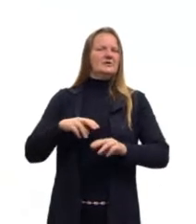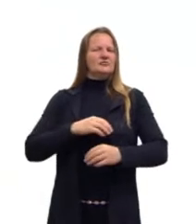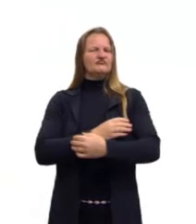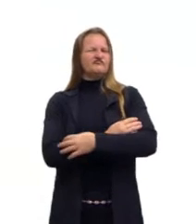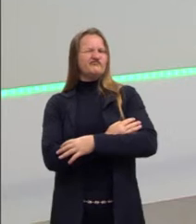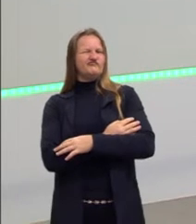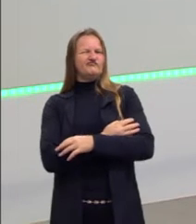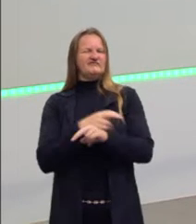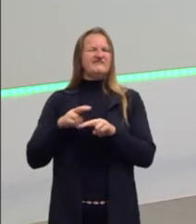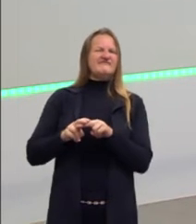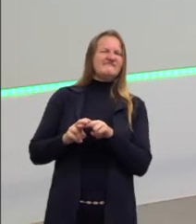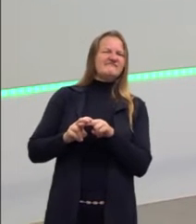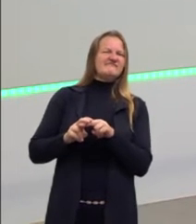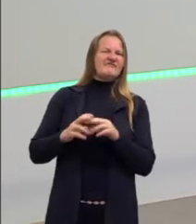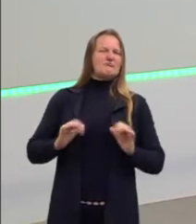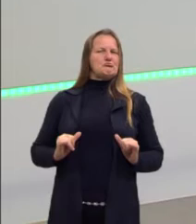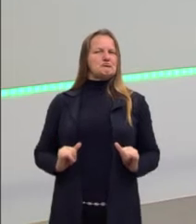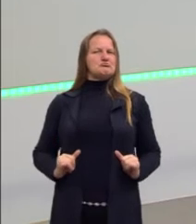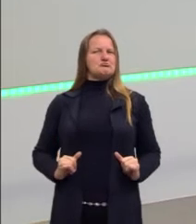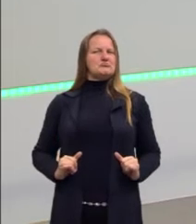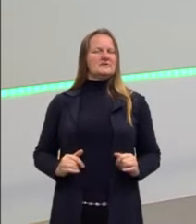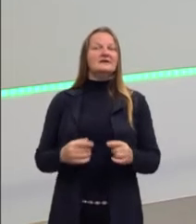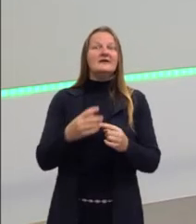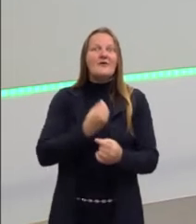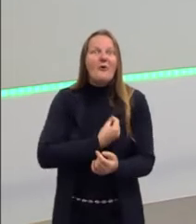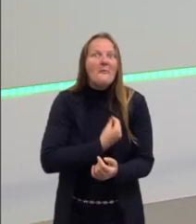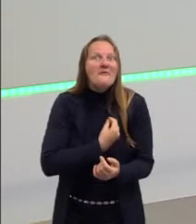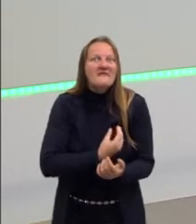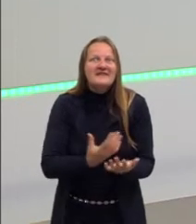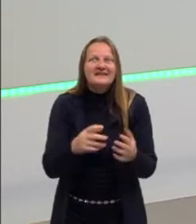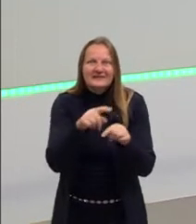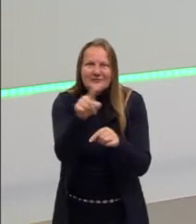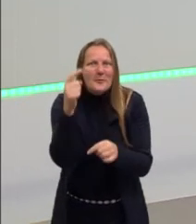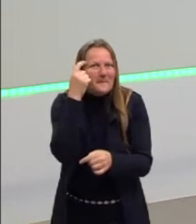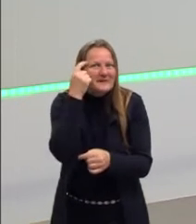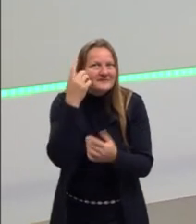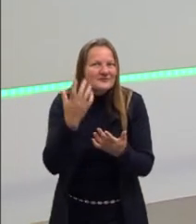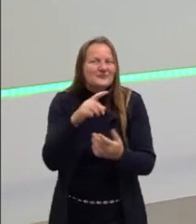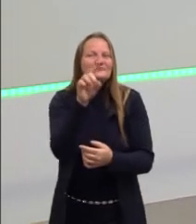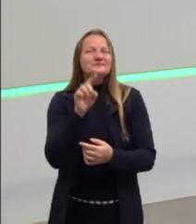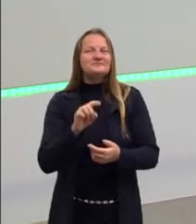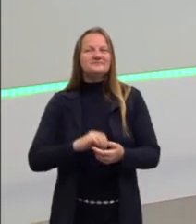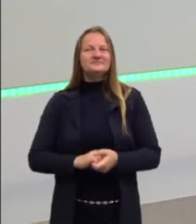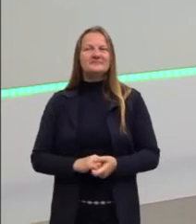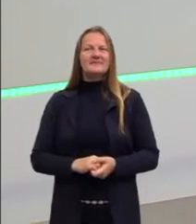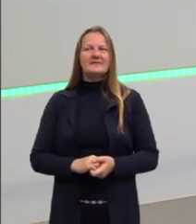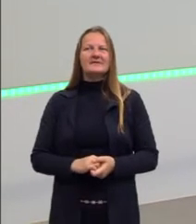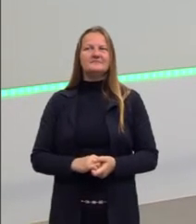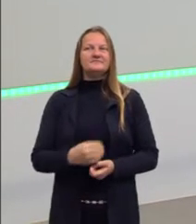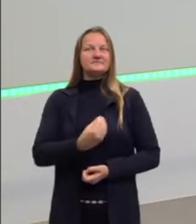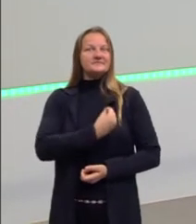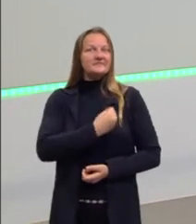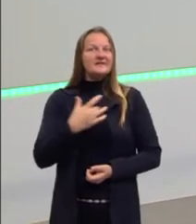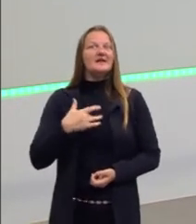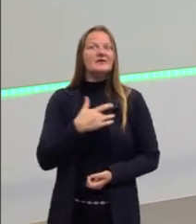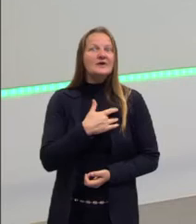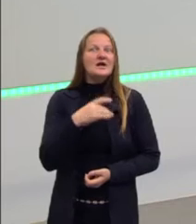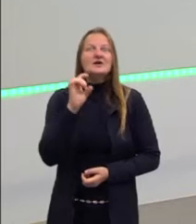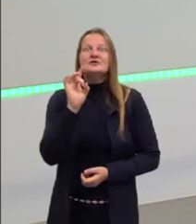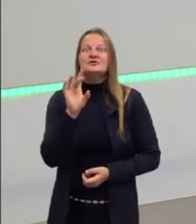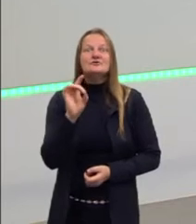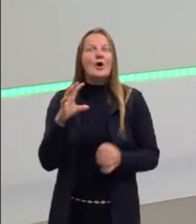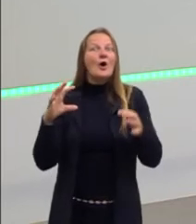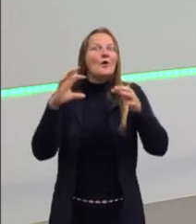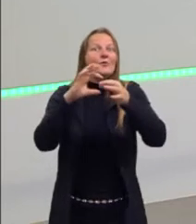na tua forma de vida? Já pensou sobre isso? Será que vida saudável está somente